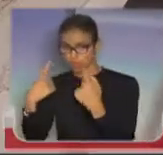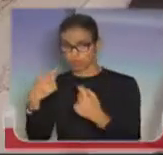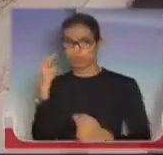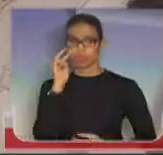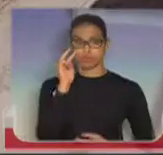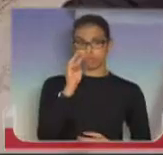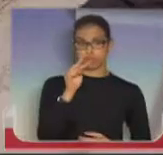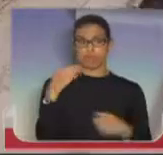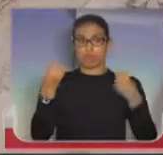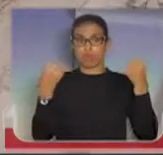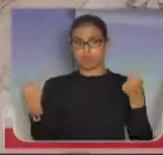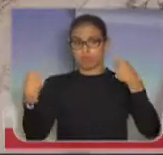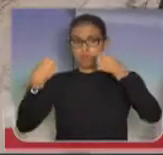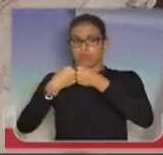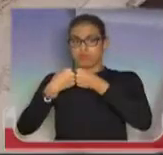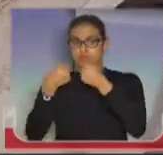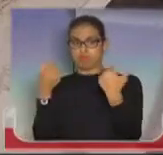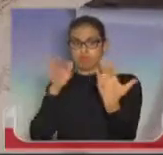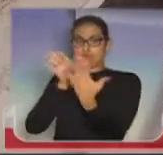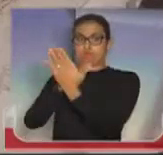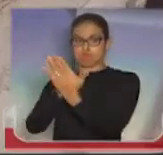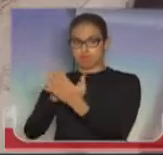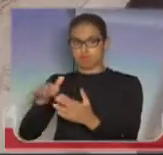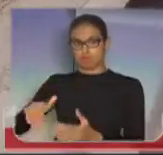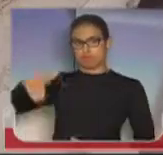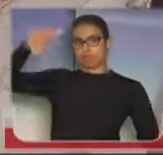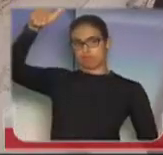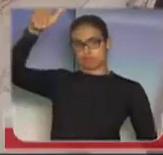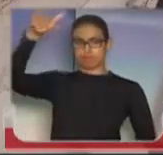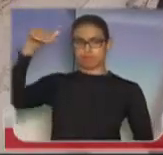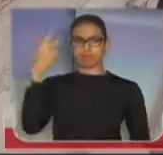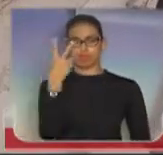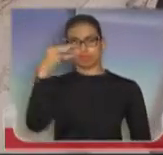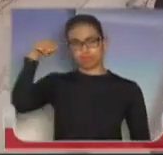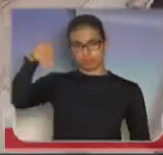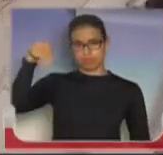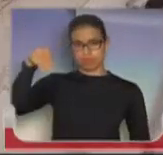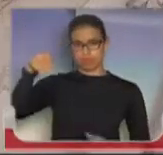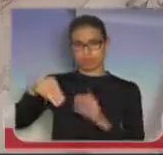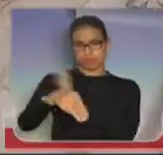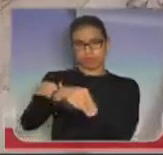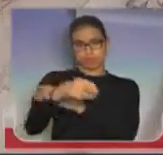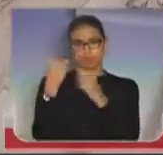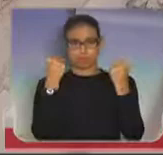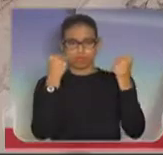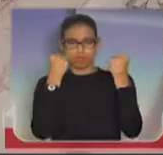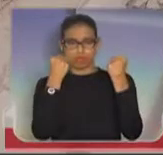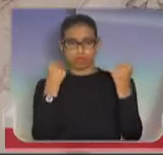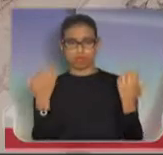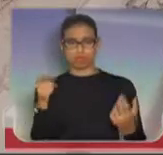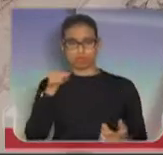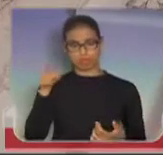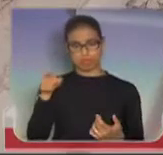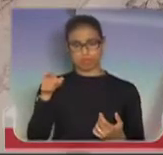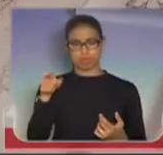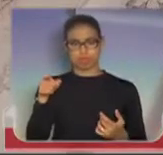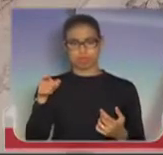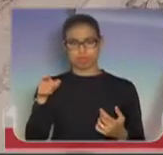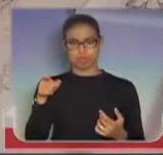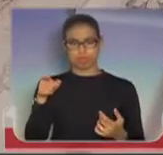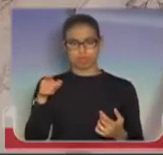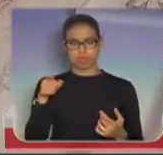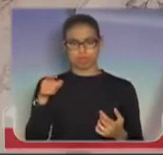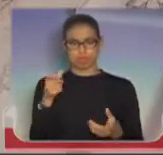é enfrentar um preso de dois metros de altura, o braço do cara é maior do que a coxa da gente. Imagina um demônio desse armado com